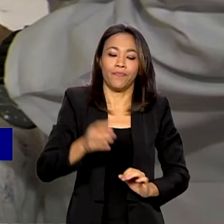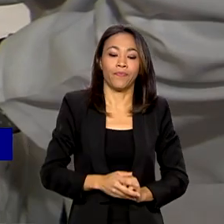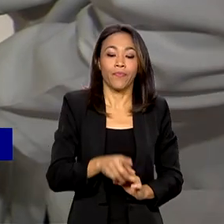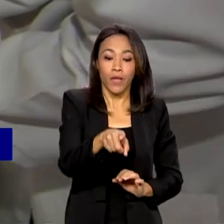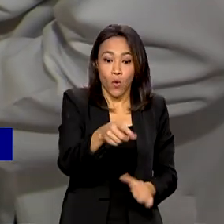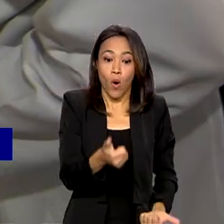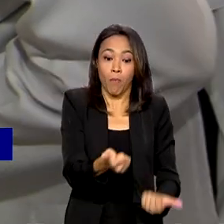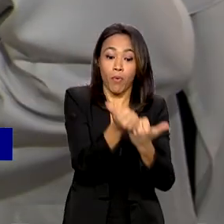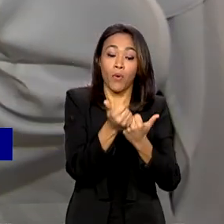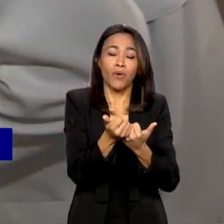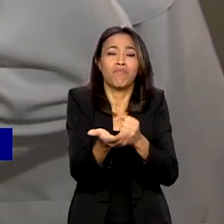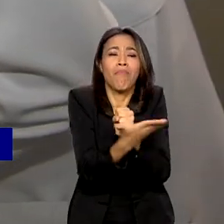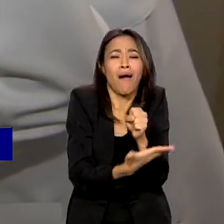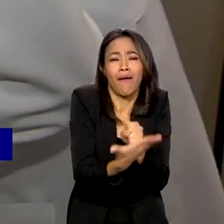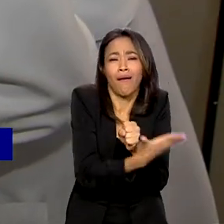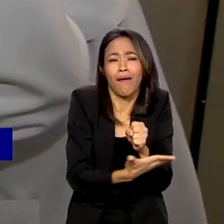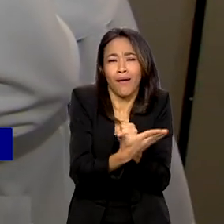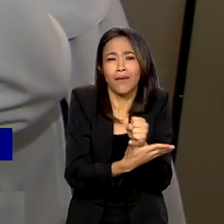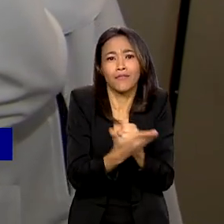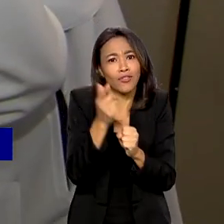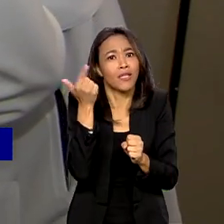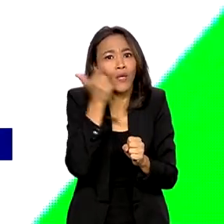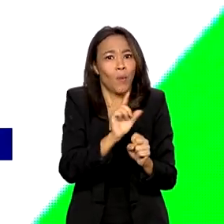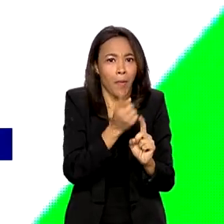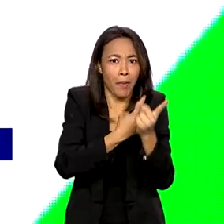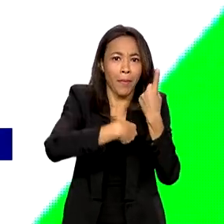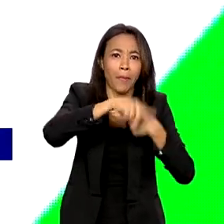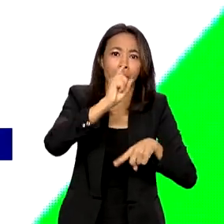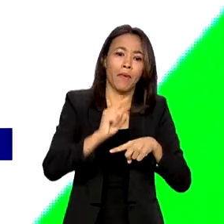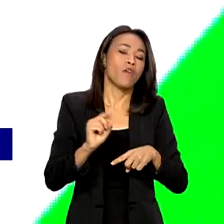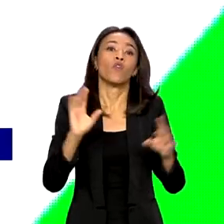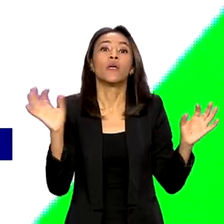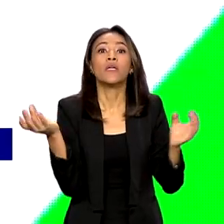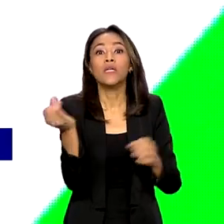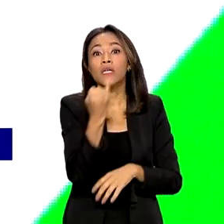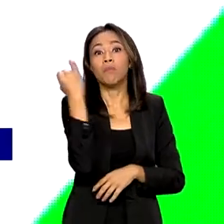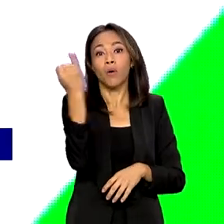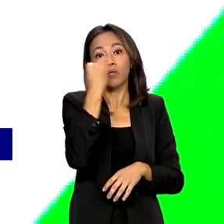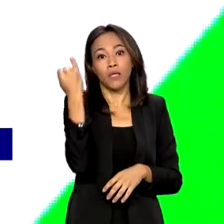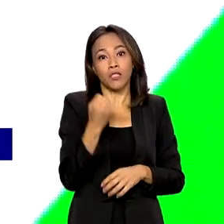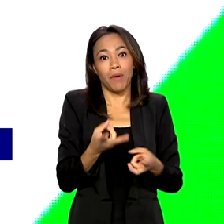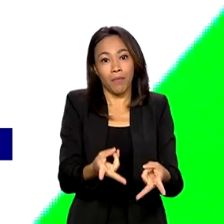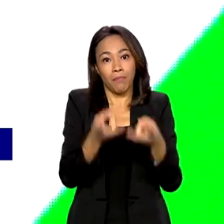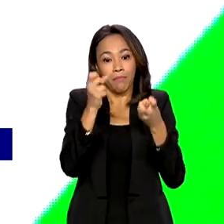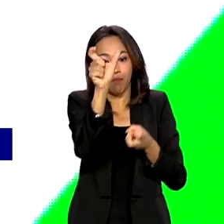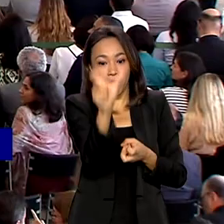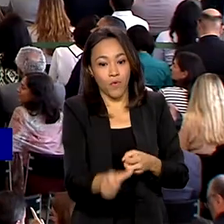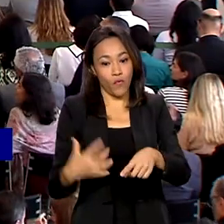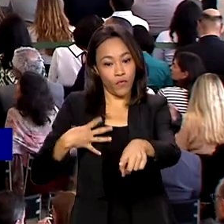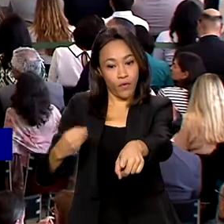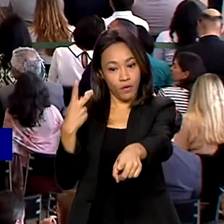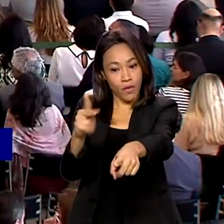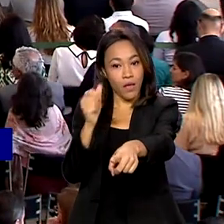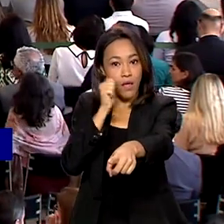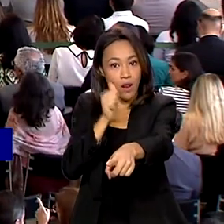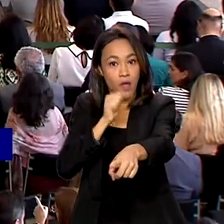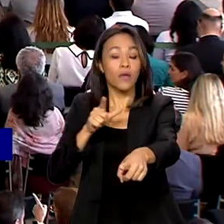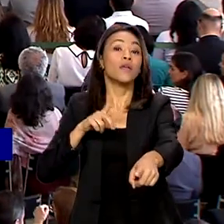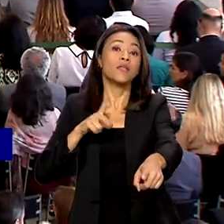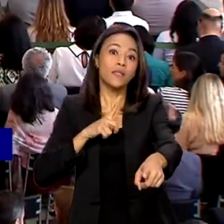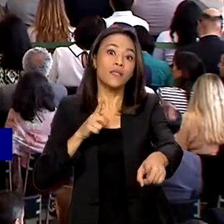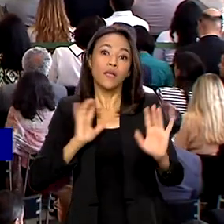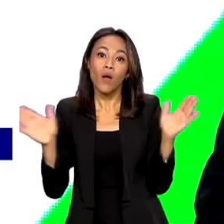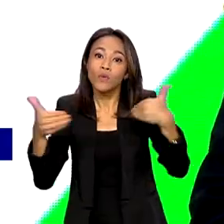atendimento primário já vem apresentando resultados. Ele foi essencial para o diagnóstico do filho da Jennifer, que tem transtorno do